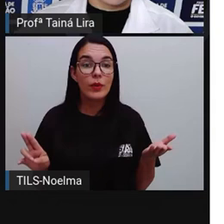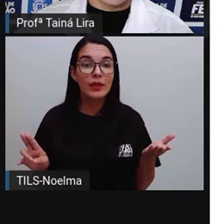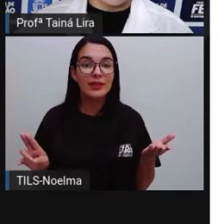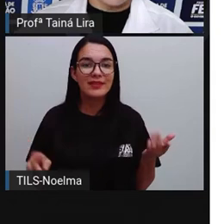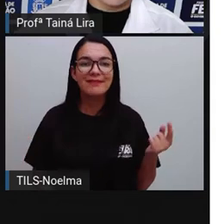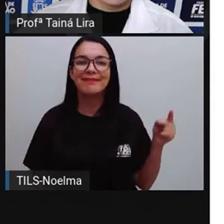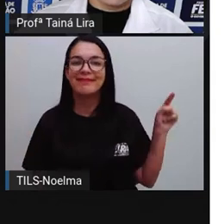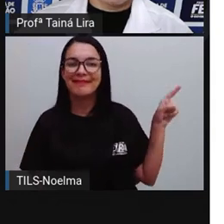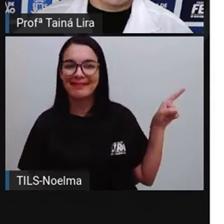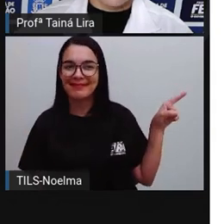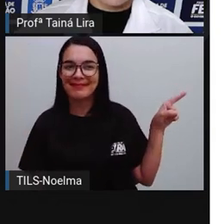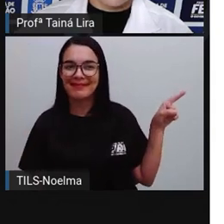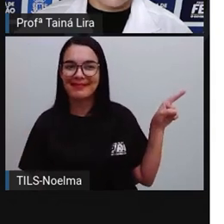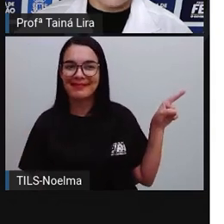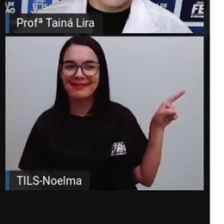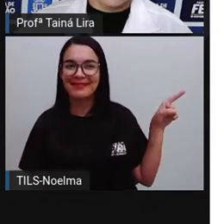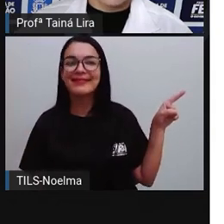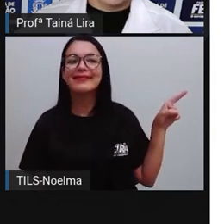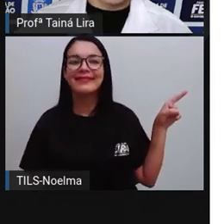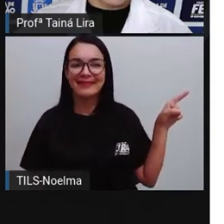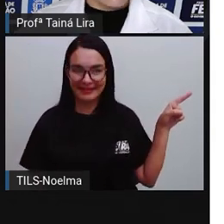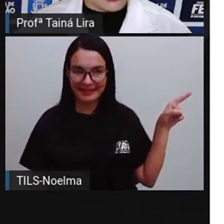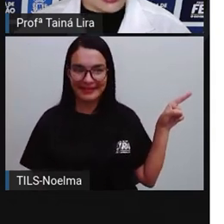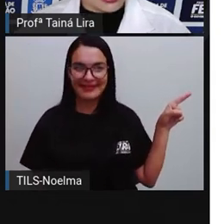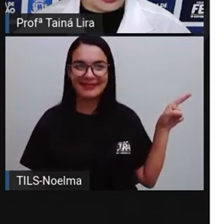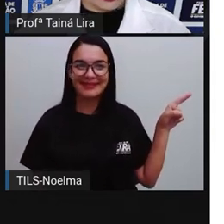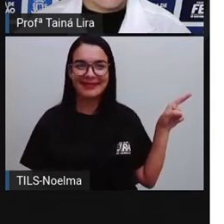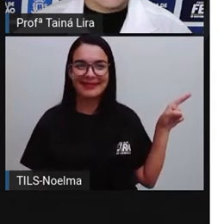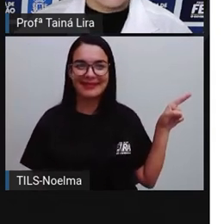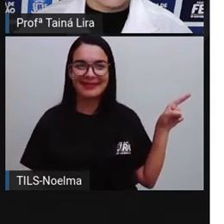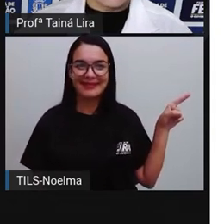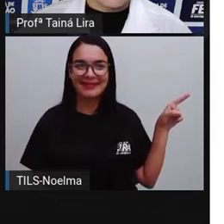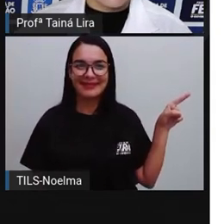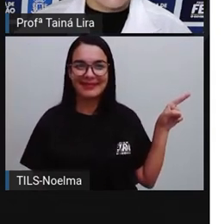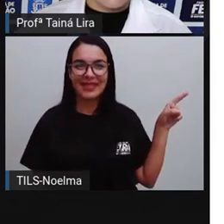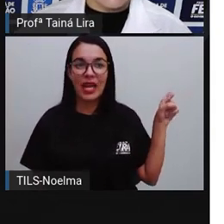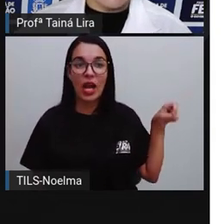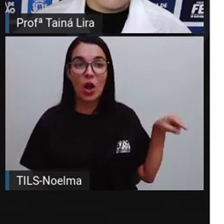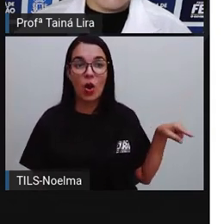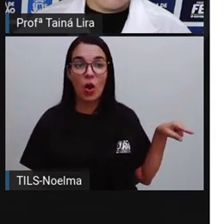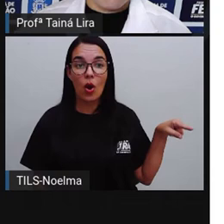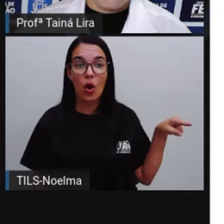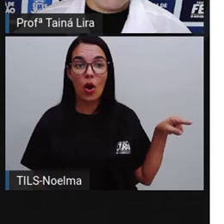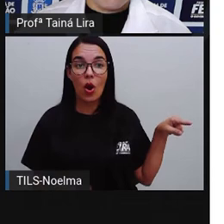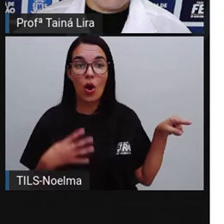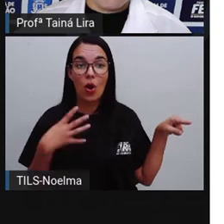Duzentos e noventa e sete. E esse aqui?